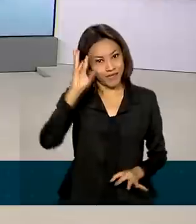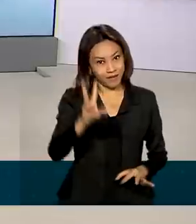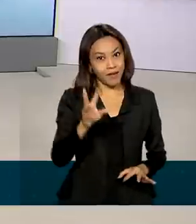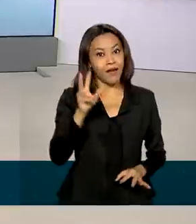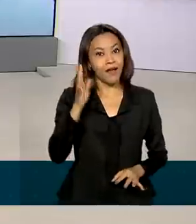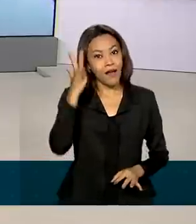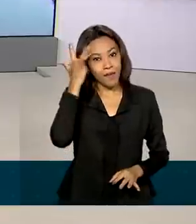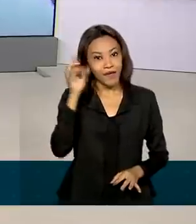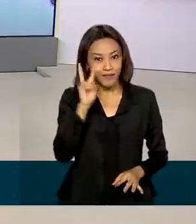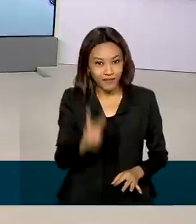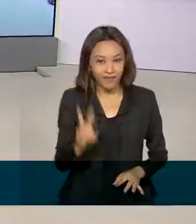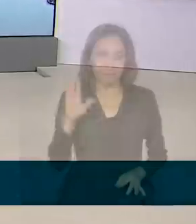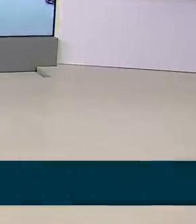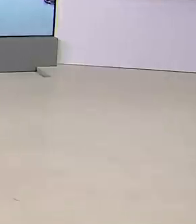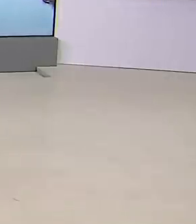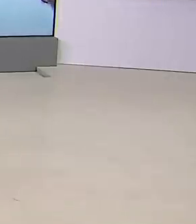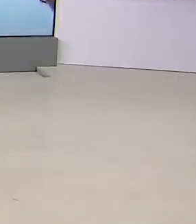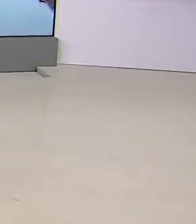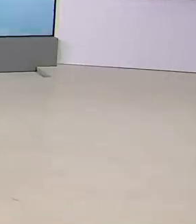Nos vemos amanhã. Até lá.